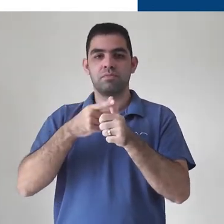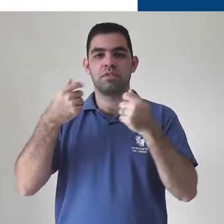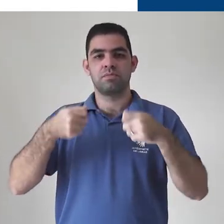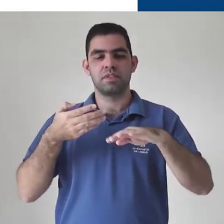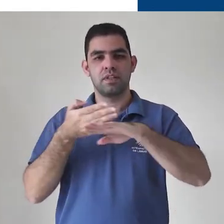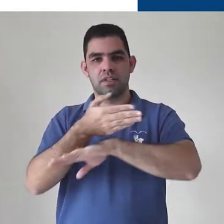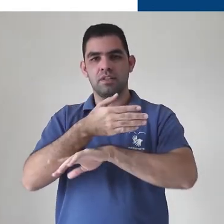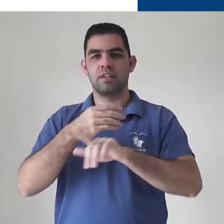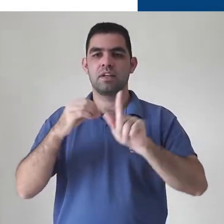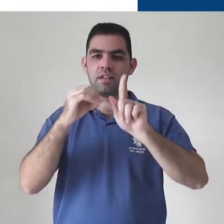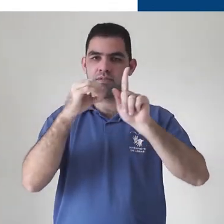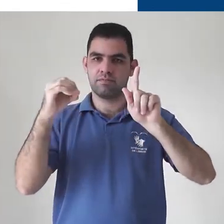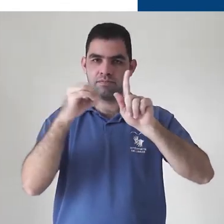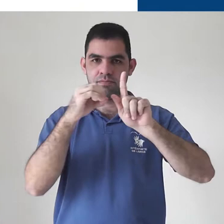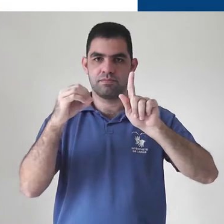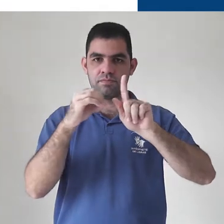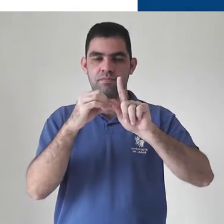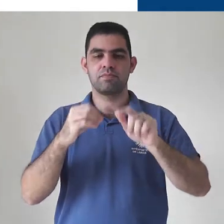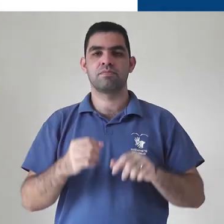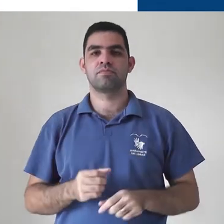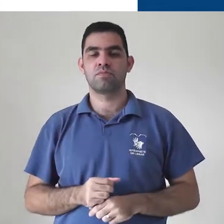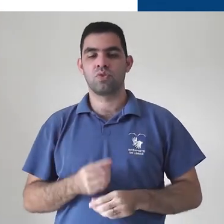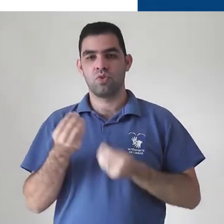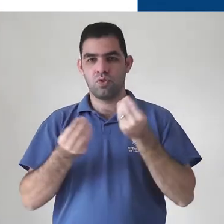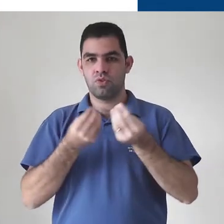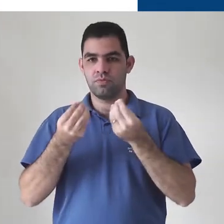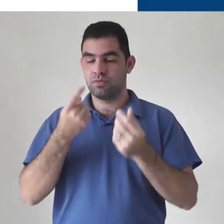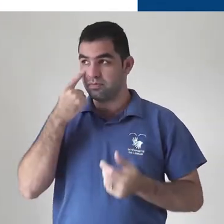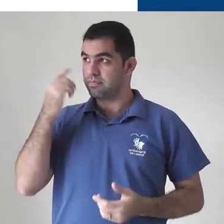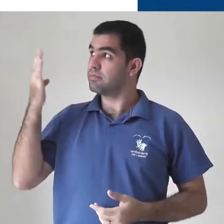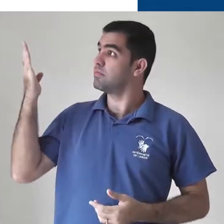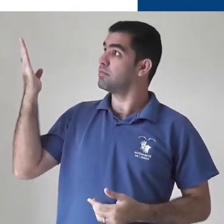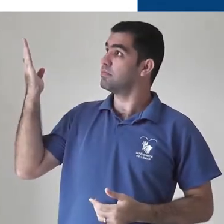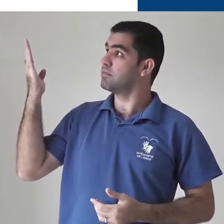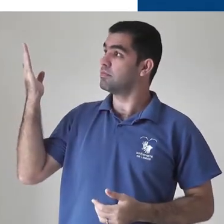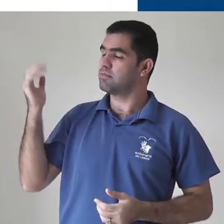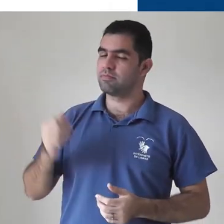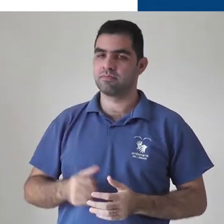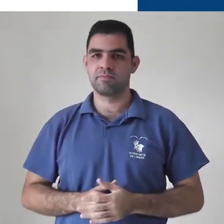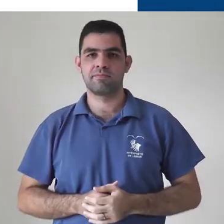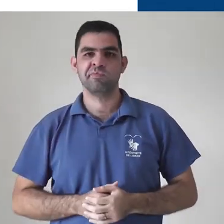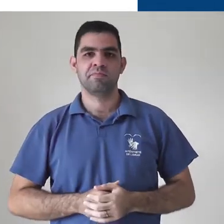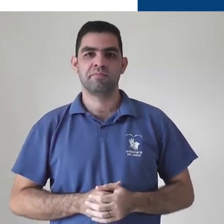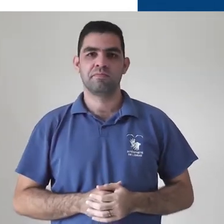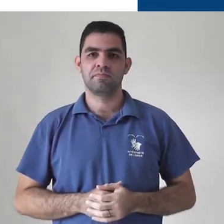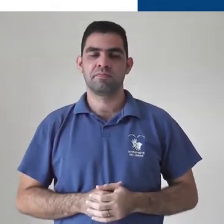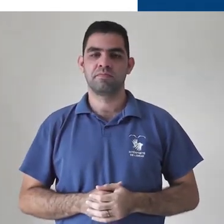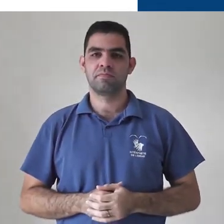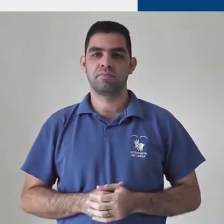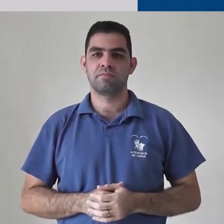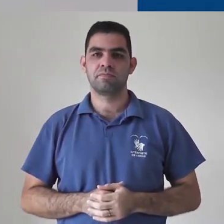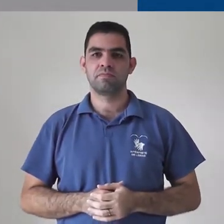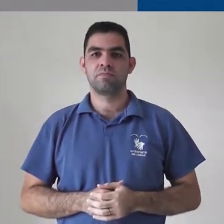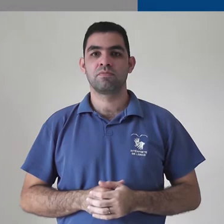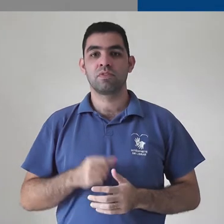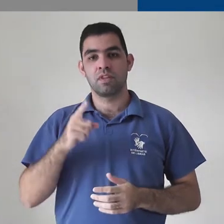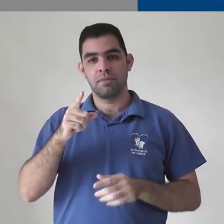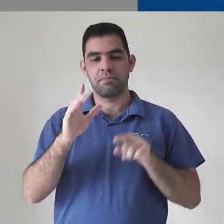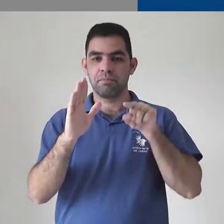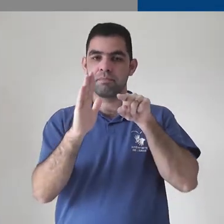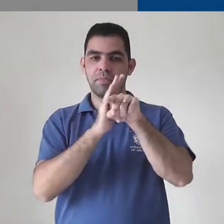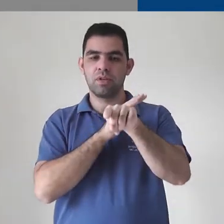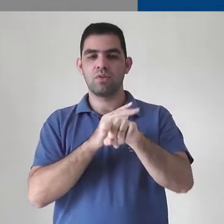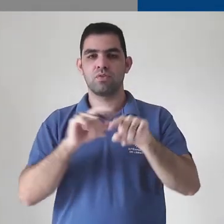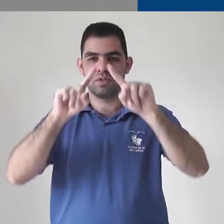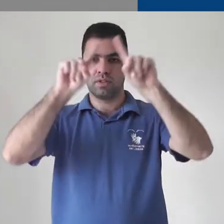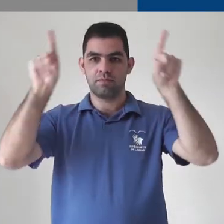estar logado na sua conta do Google e entrar na plataforma digitando classroom.google.com. Você será perguntado